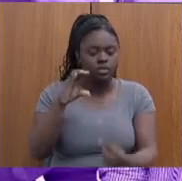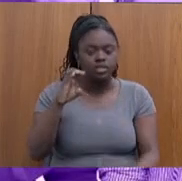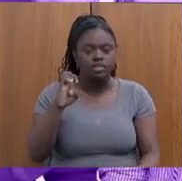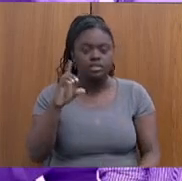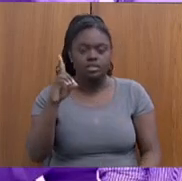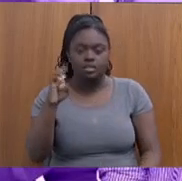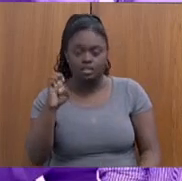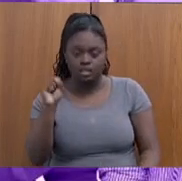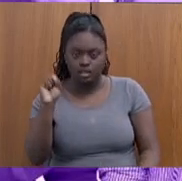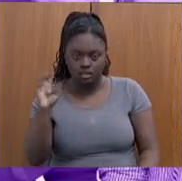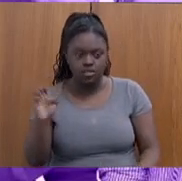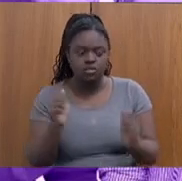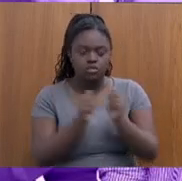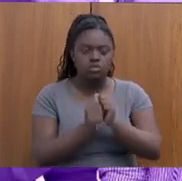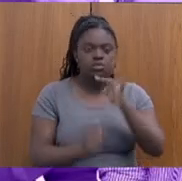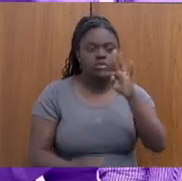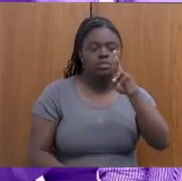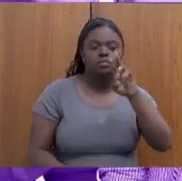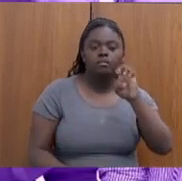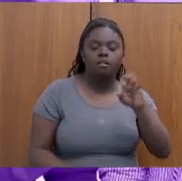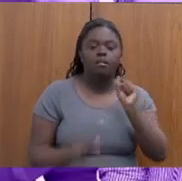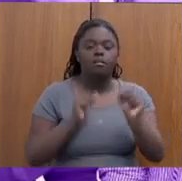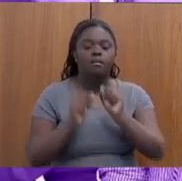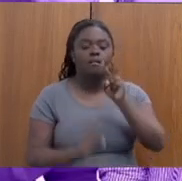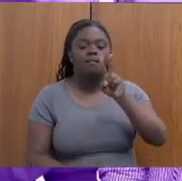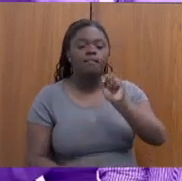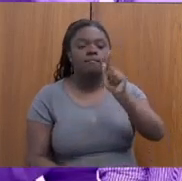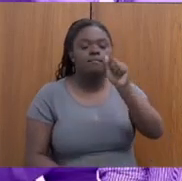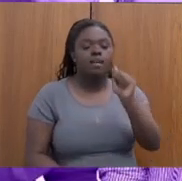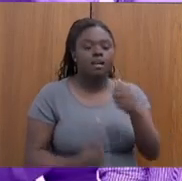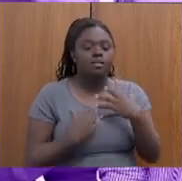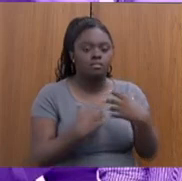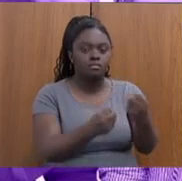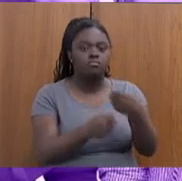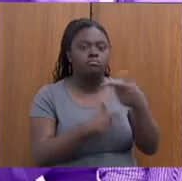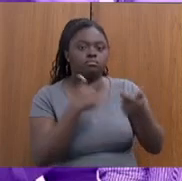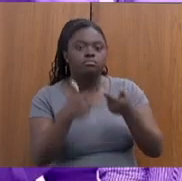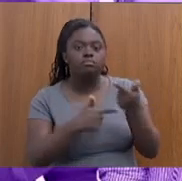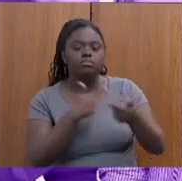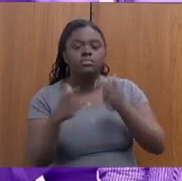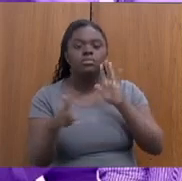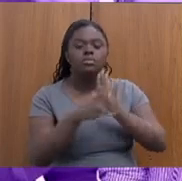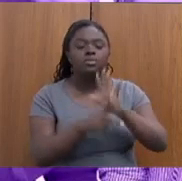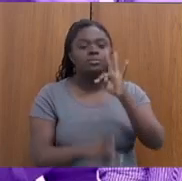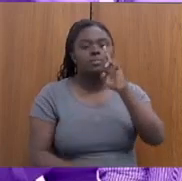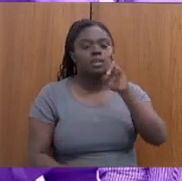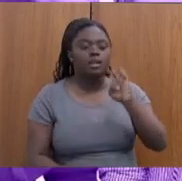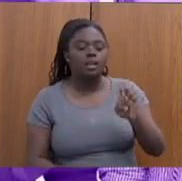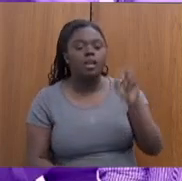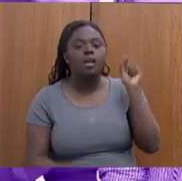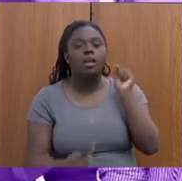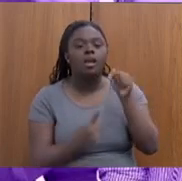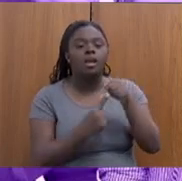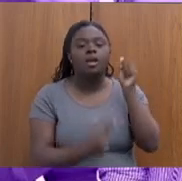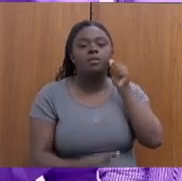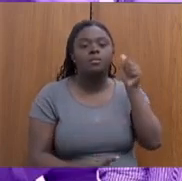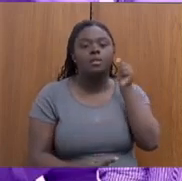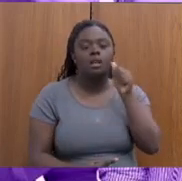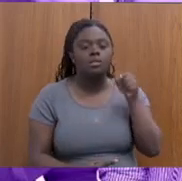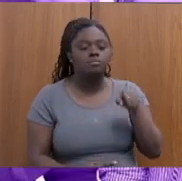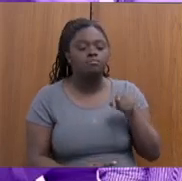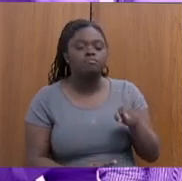TRE, que é para a reserva de vagas de postos de trabalhos do TRE para mulheres em situação de